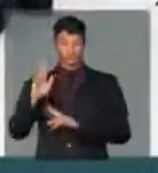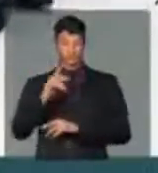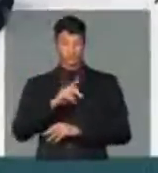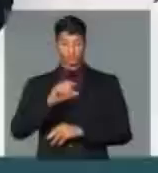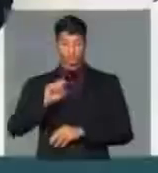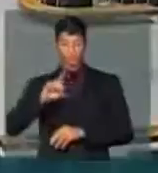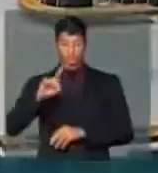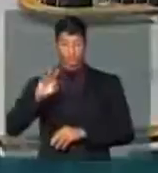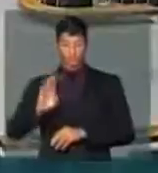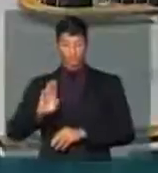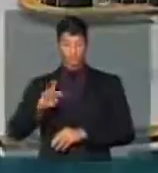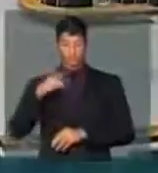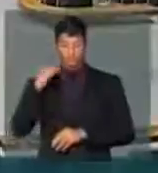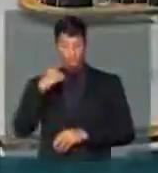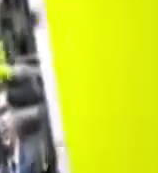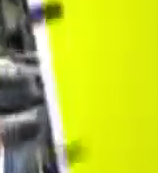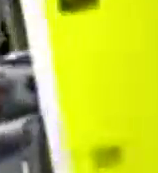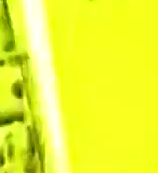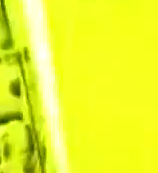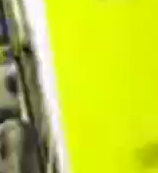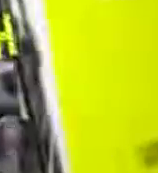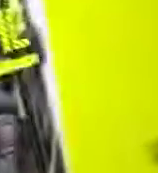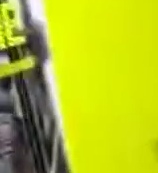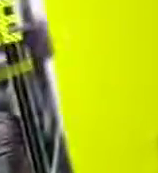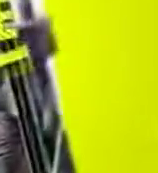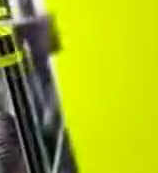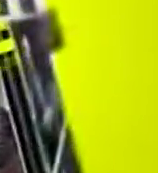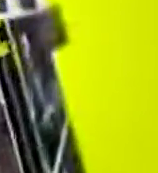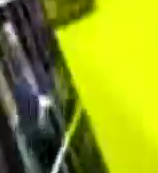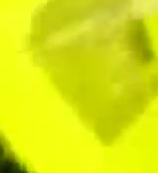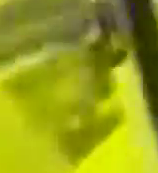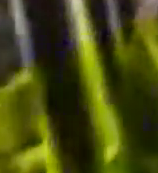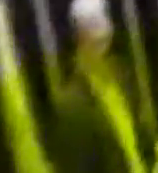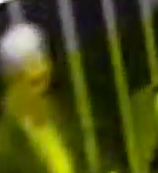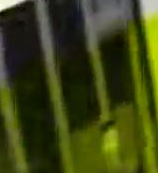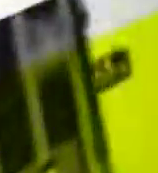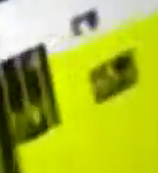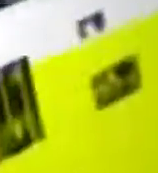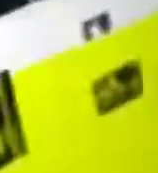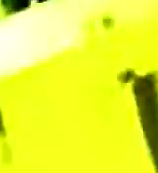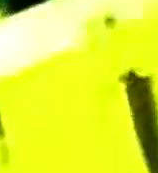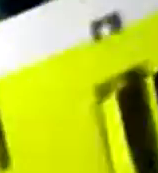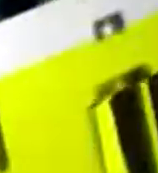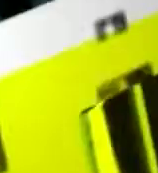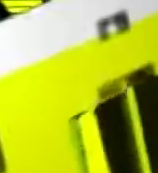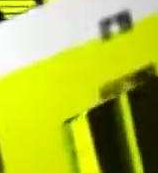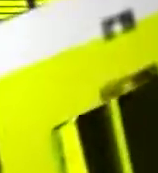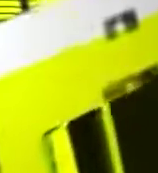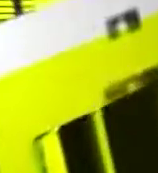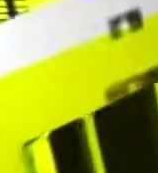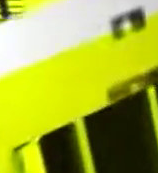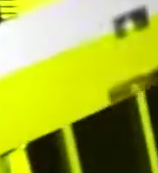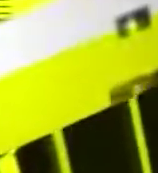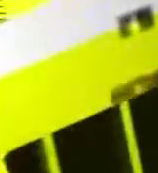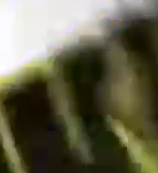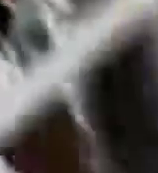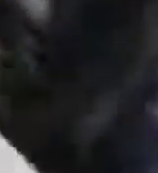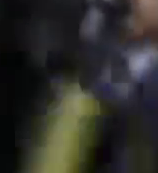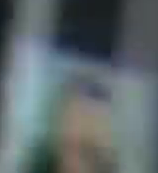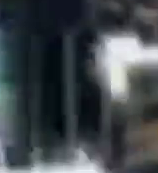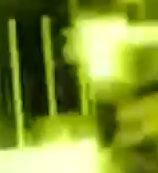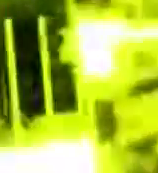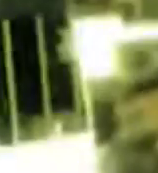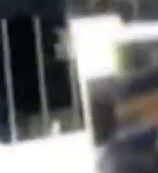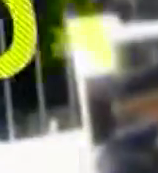do PSDB, deputado Isau... que não que sejam menos importantes... Um segundo encaminhamento. Espírito